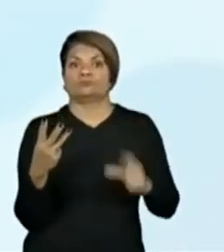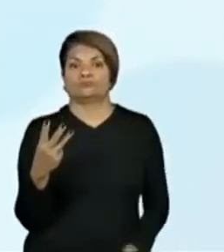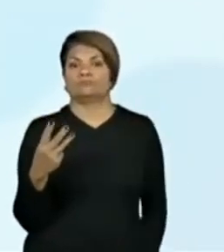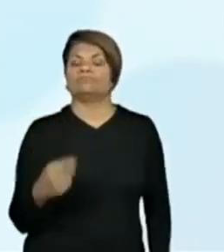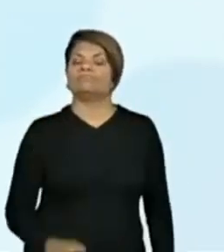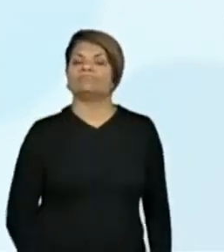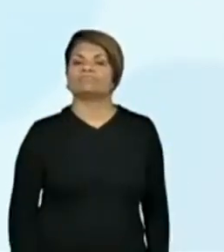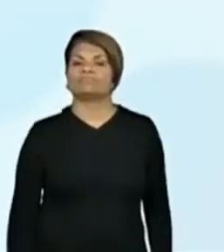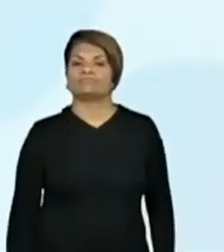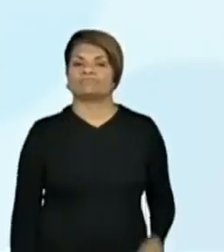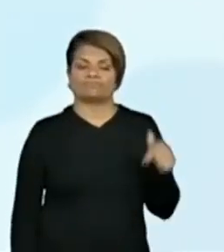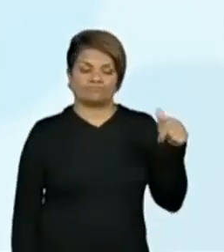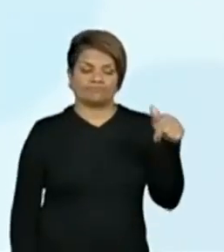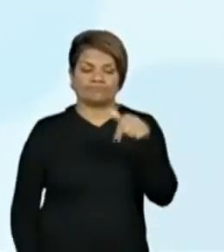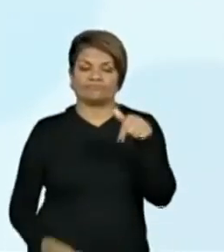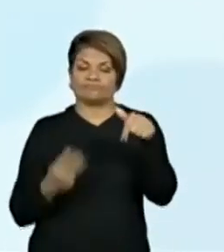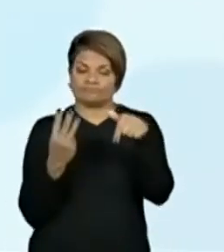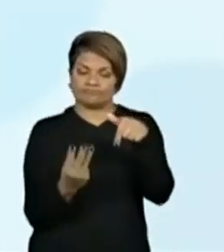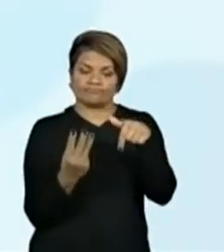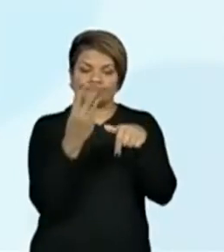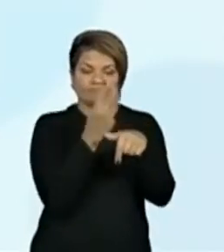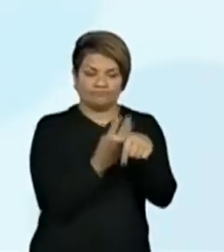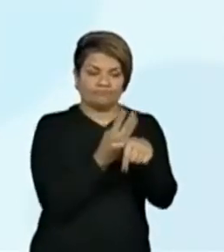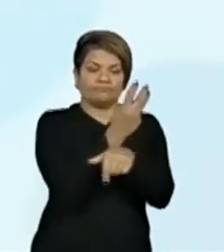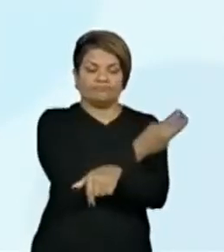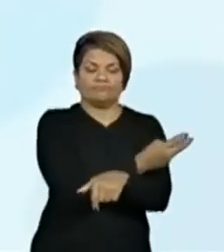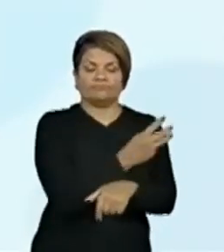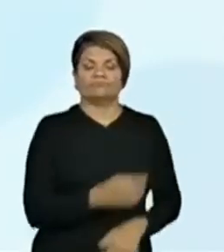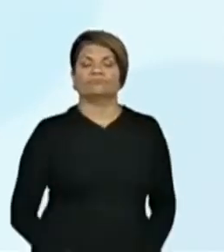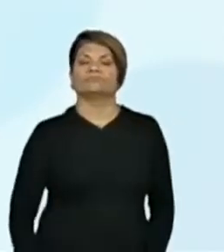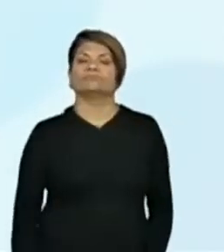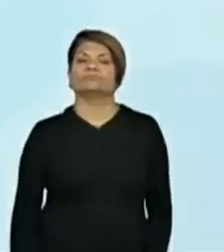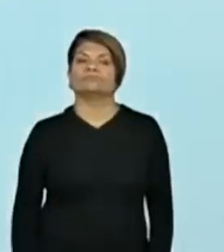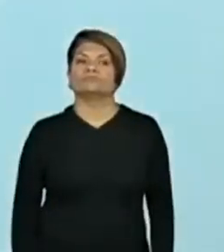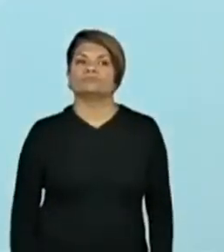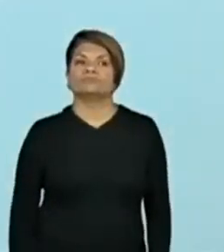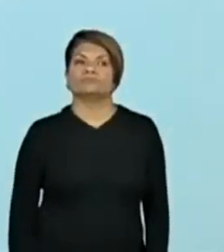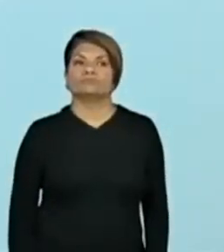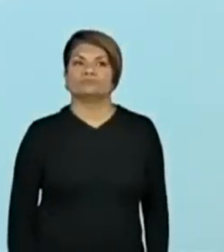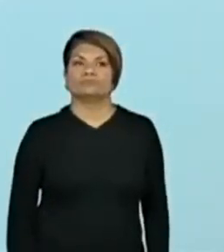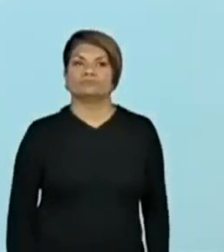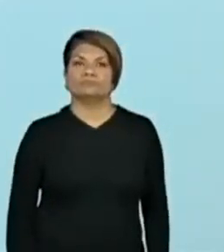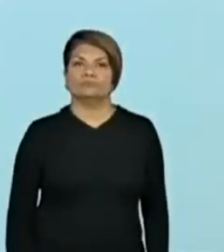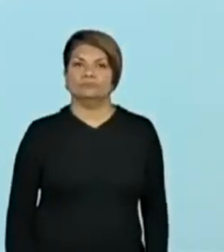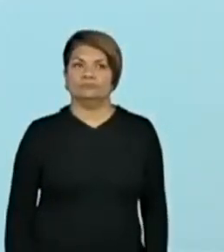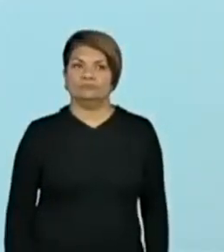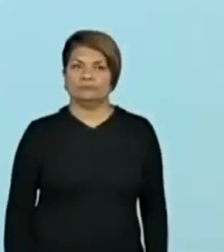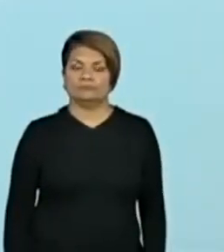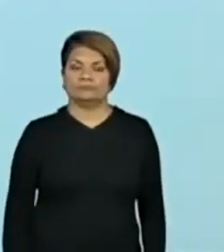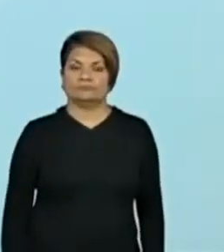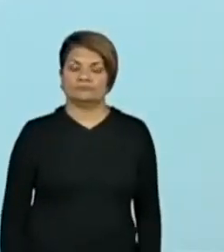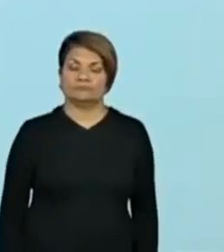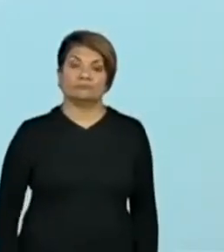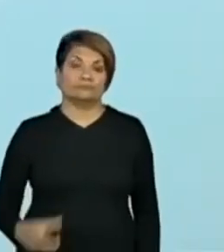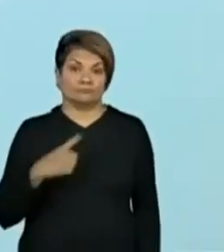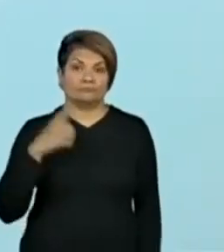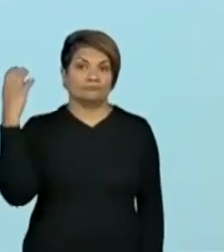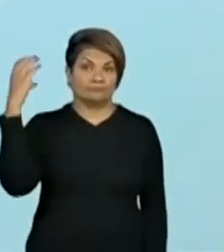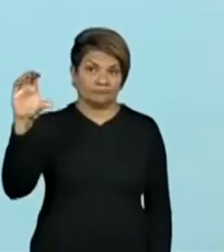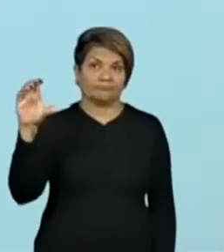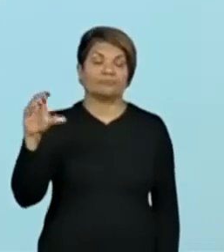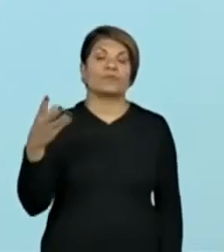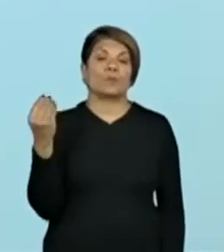Vamos lá, dá um tempinho para a turminha que está acompanhando a gente. Já tem um monte de criança colocando.